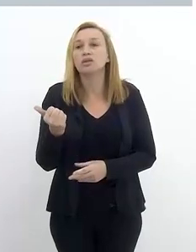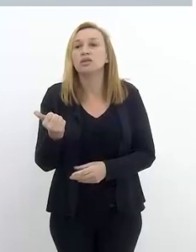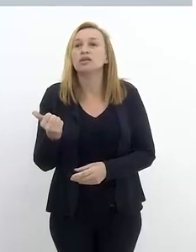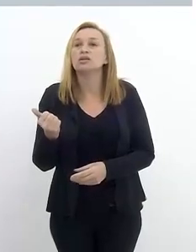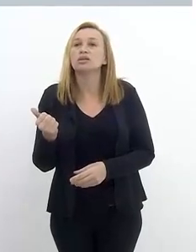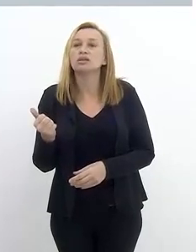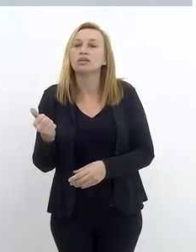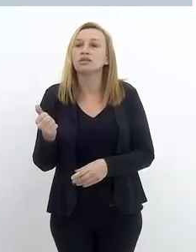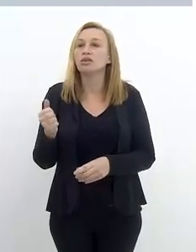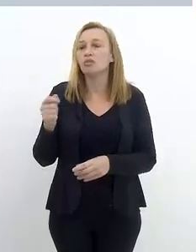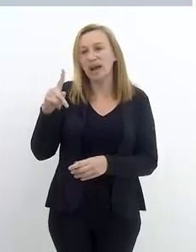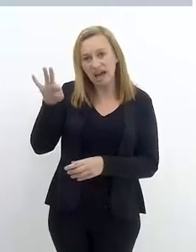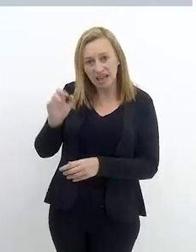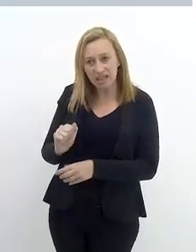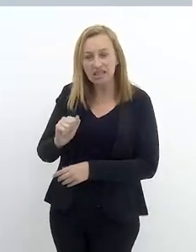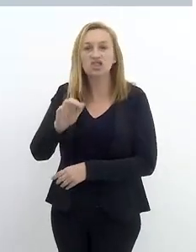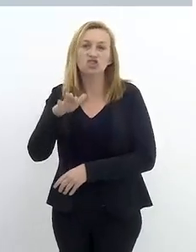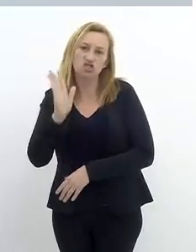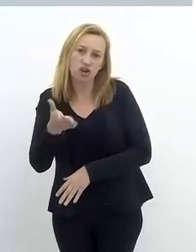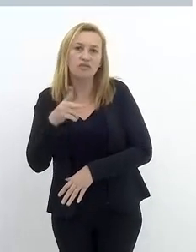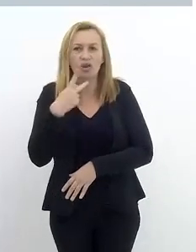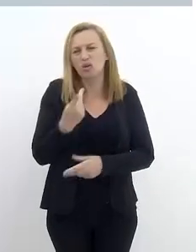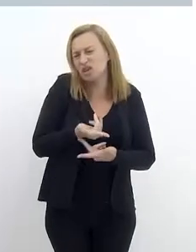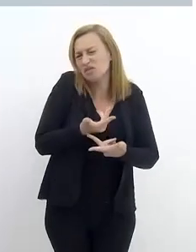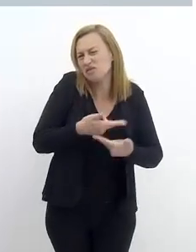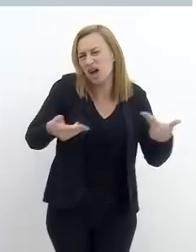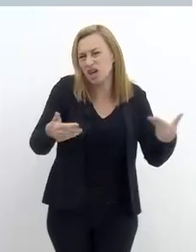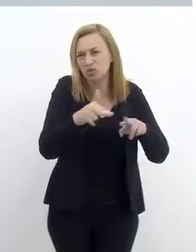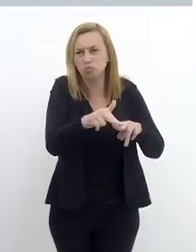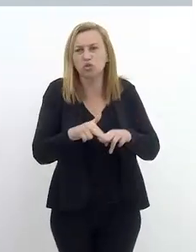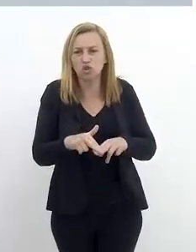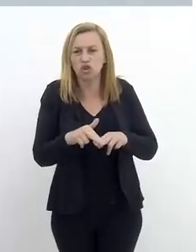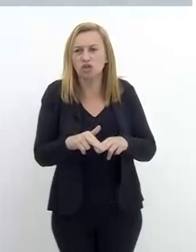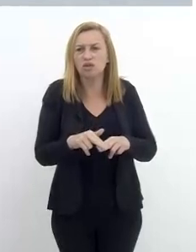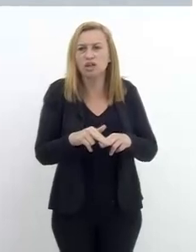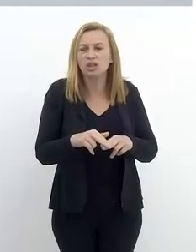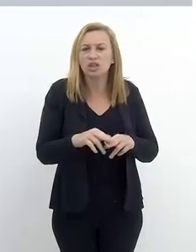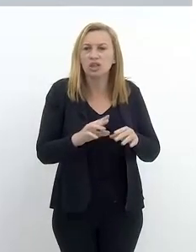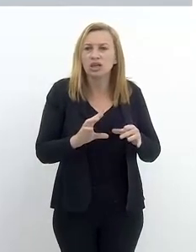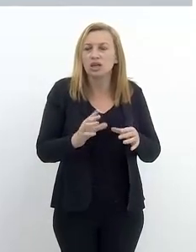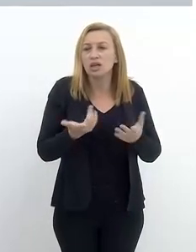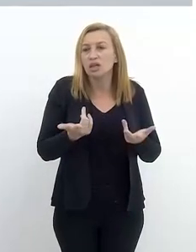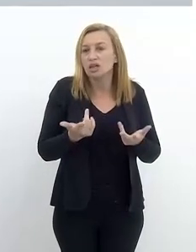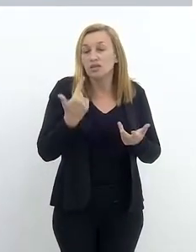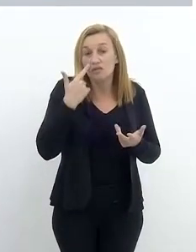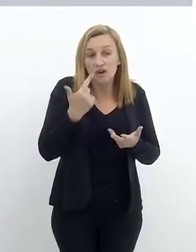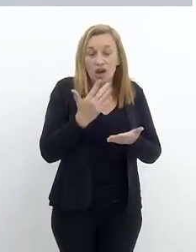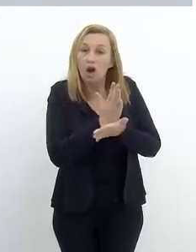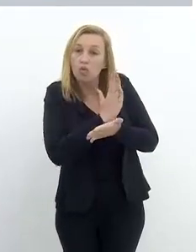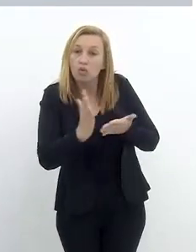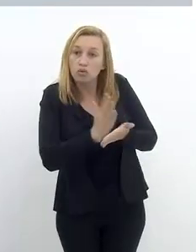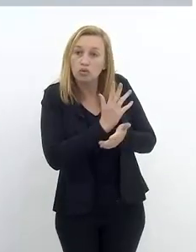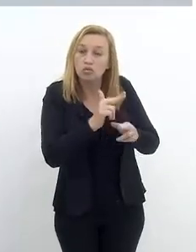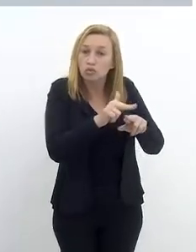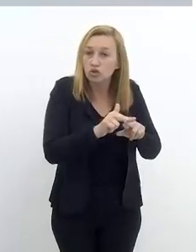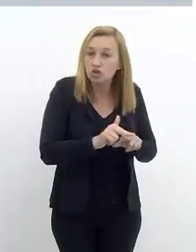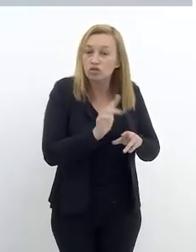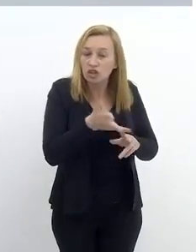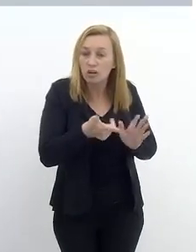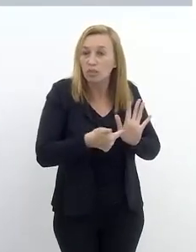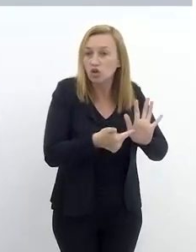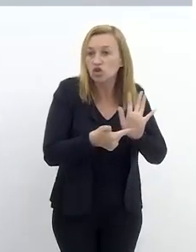para além disso, até como a Larissa bem falou, existem todos os casos. A gente pega meio que a ponta do iceberg, que são aqueles casos que são notificados.